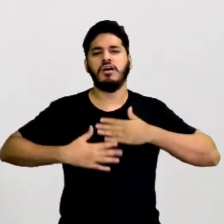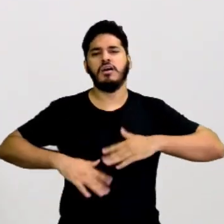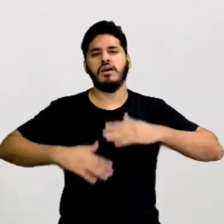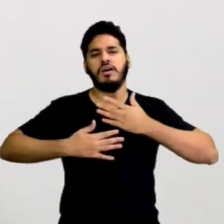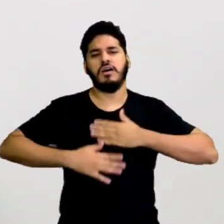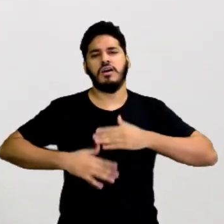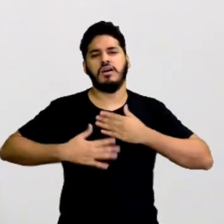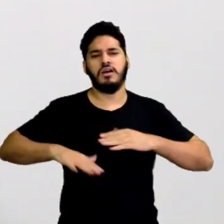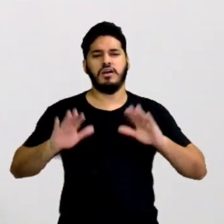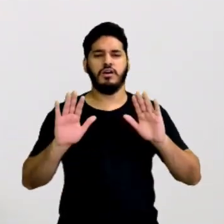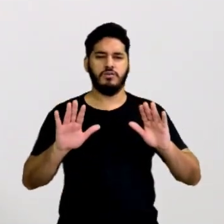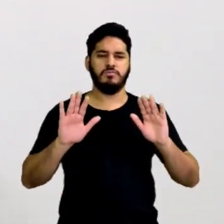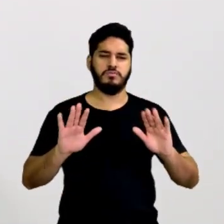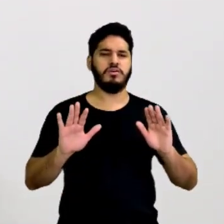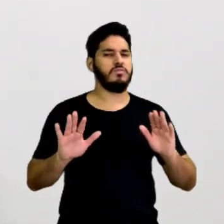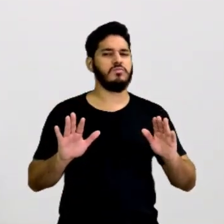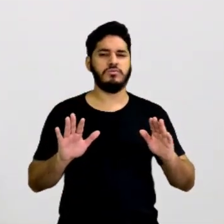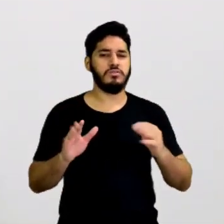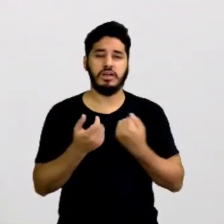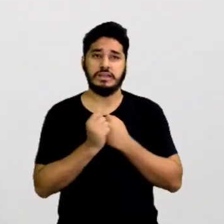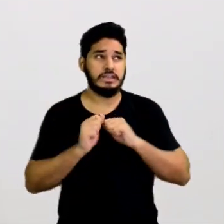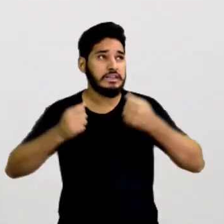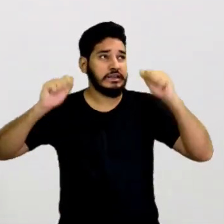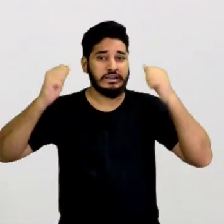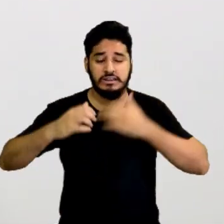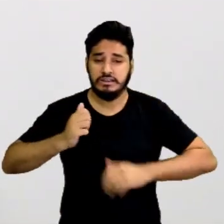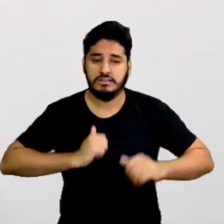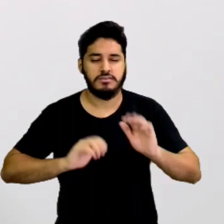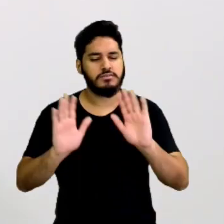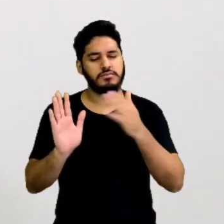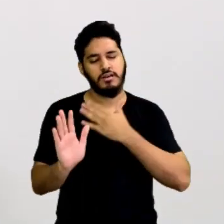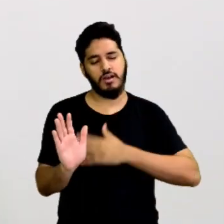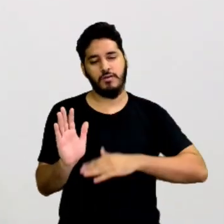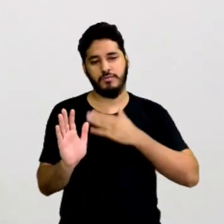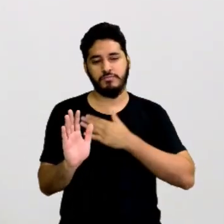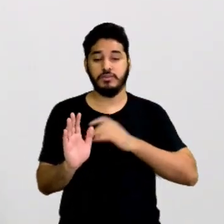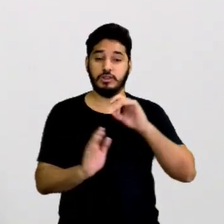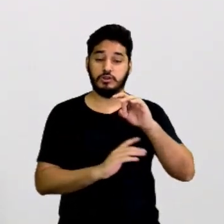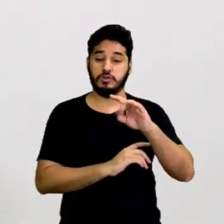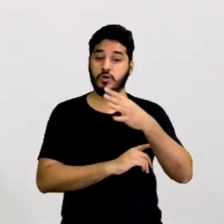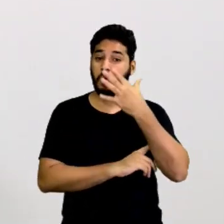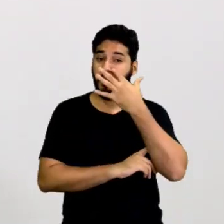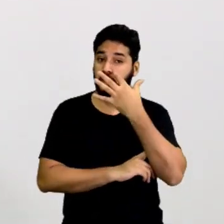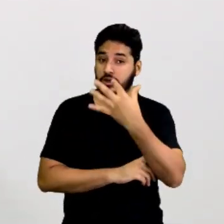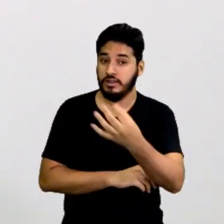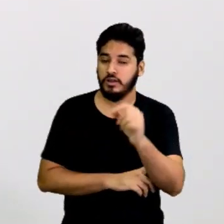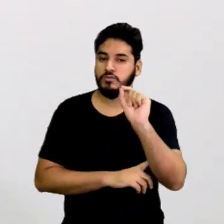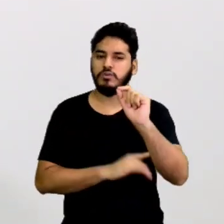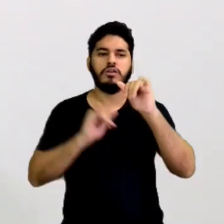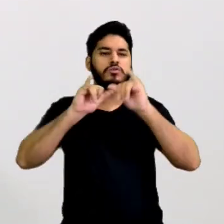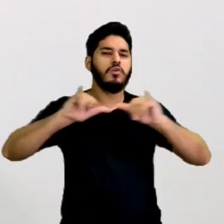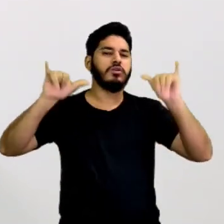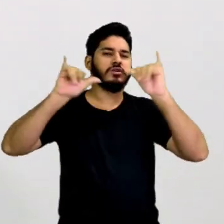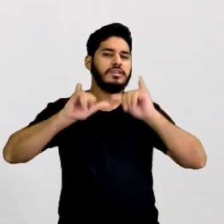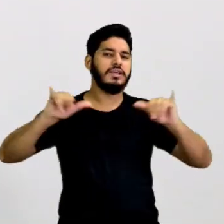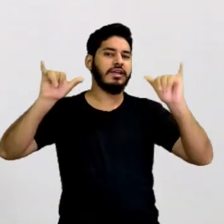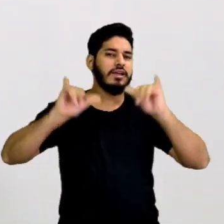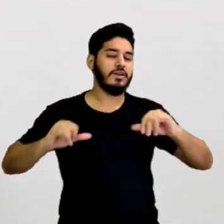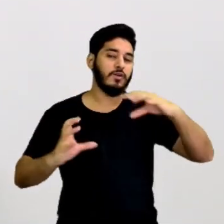gente! Sem desespero! É só ficarem ligados nas notícias do mundo.